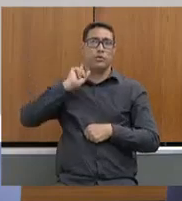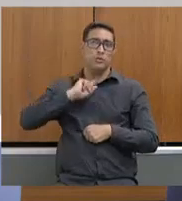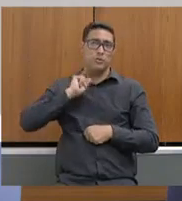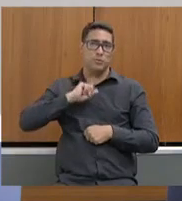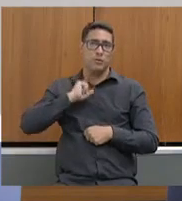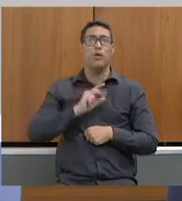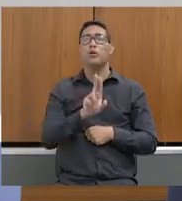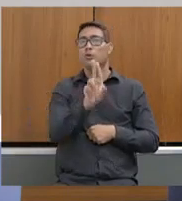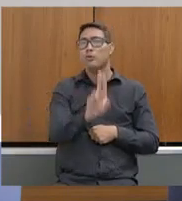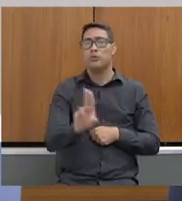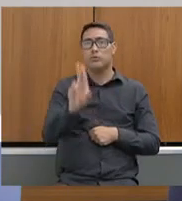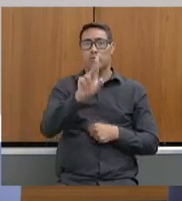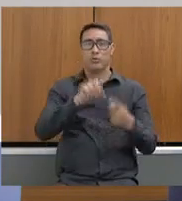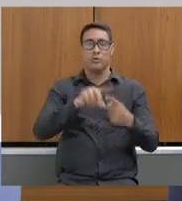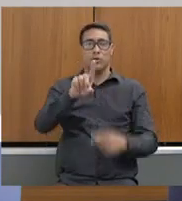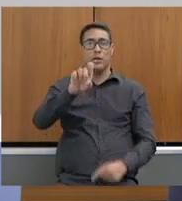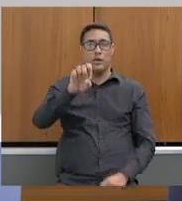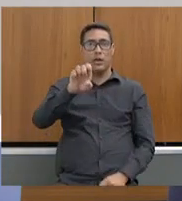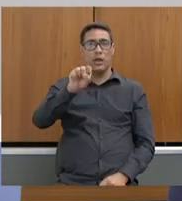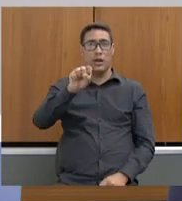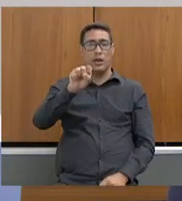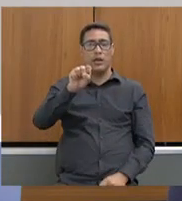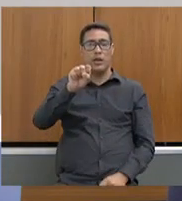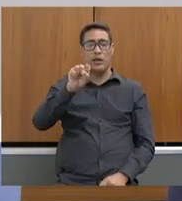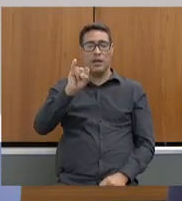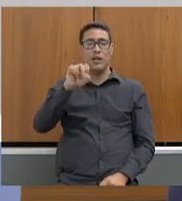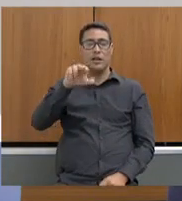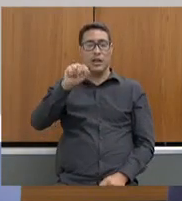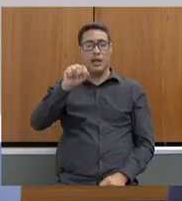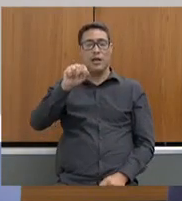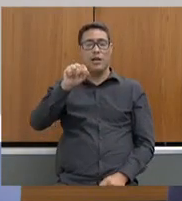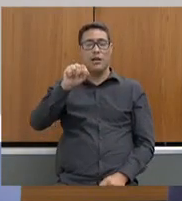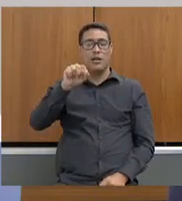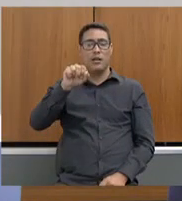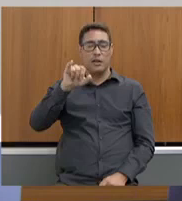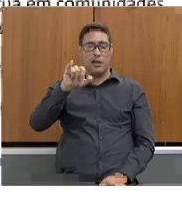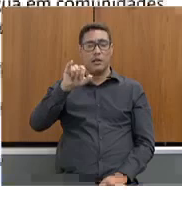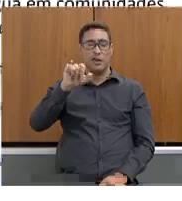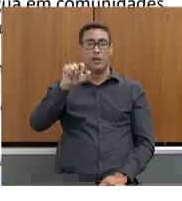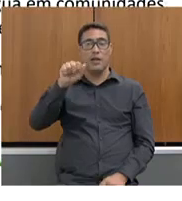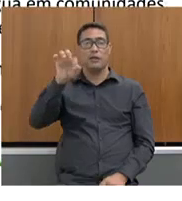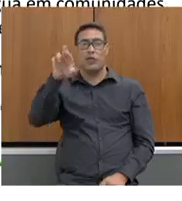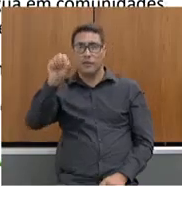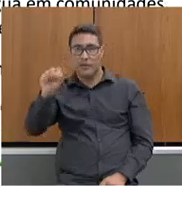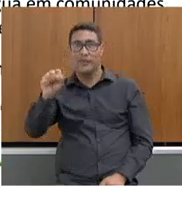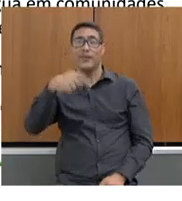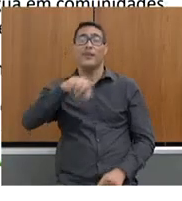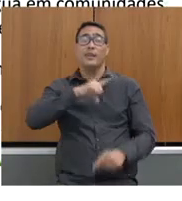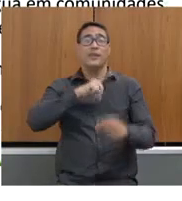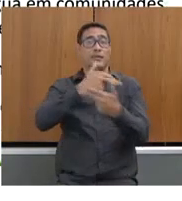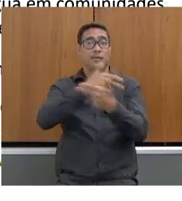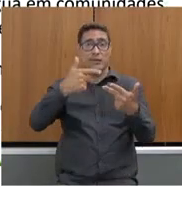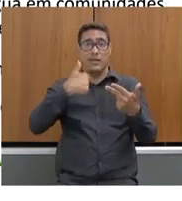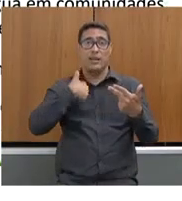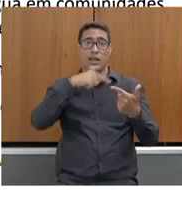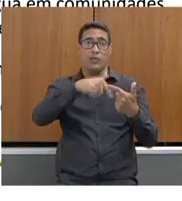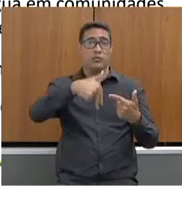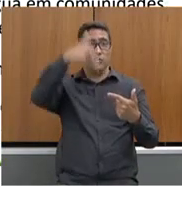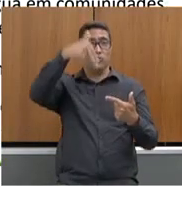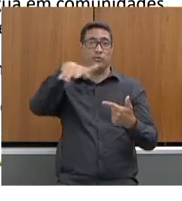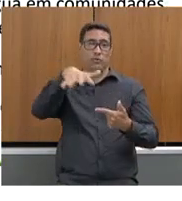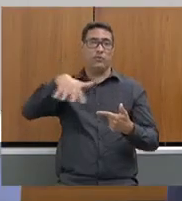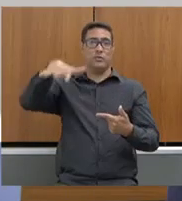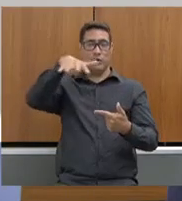utilização de dessalinizadores, que servem também para abrandamento, considerando as áreas cásticas que nós temos no norte do Estado.